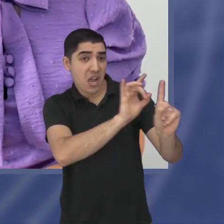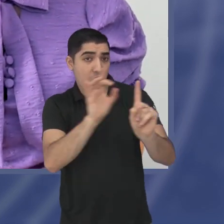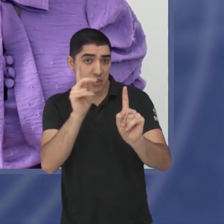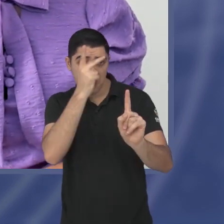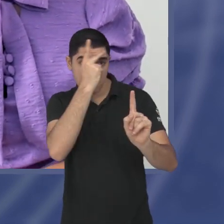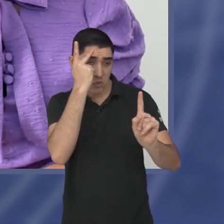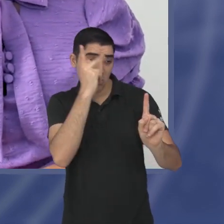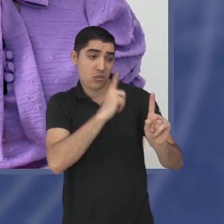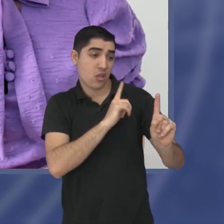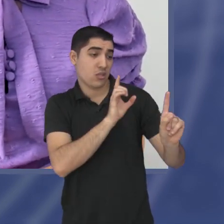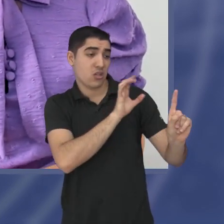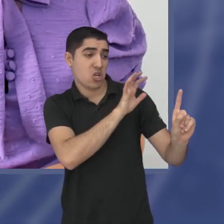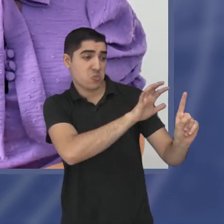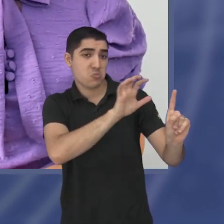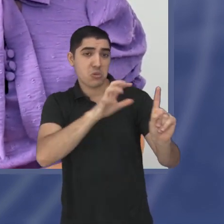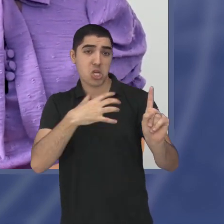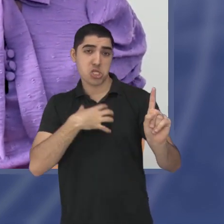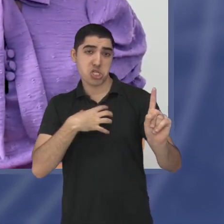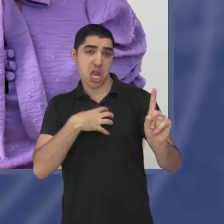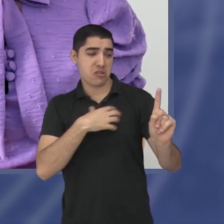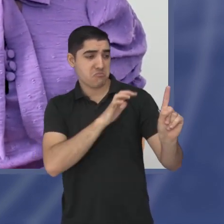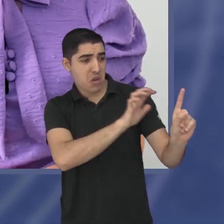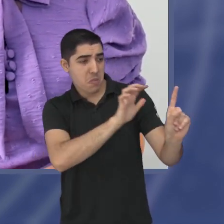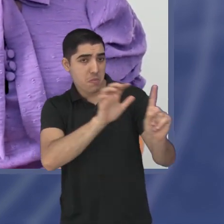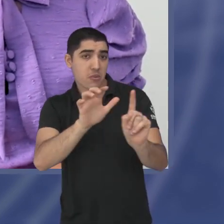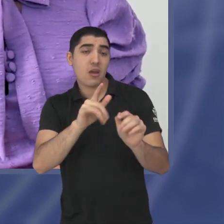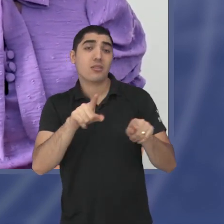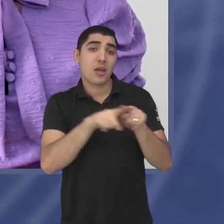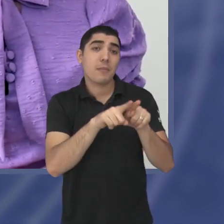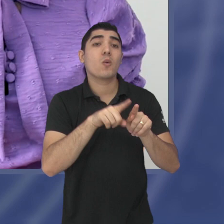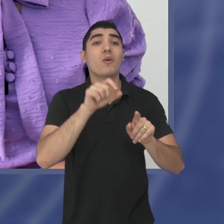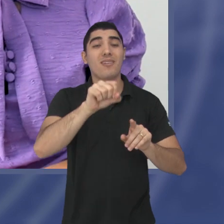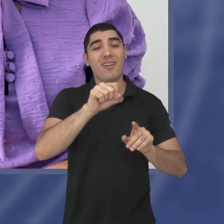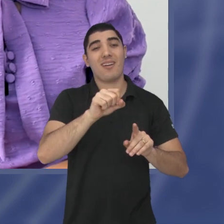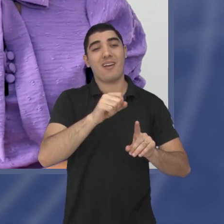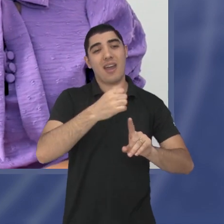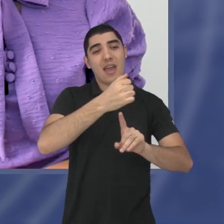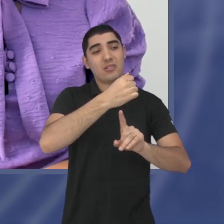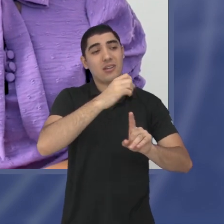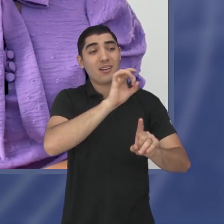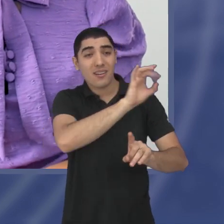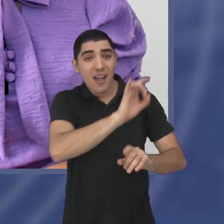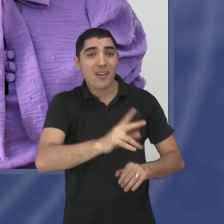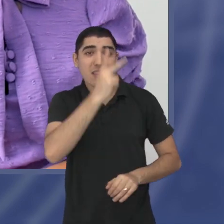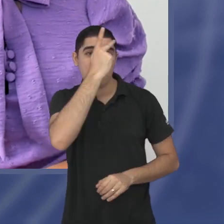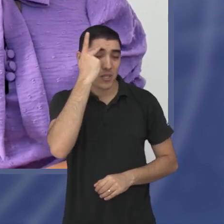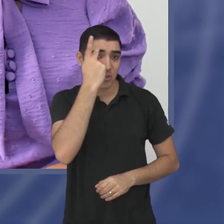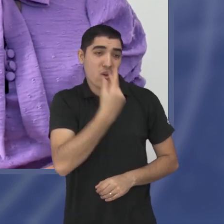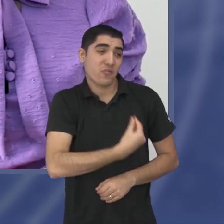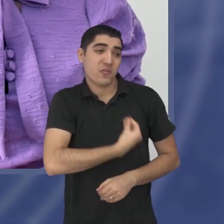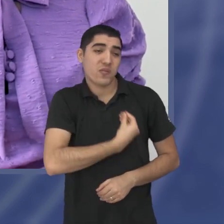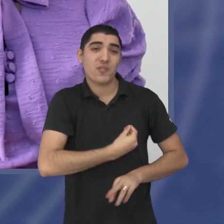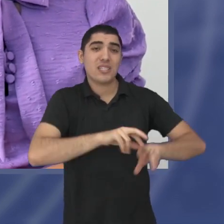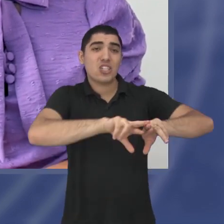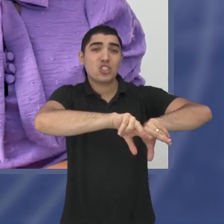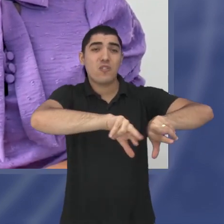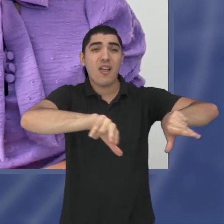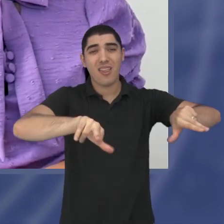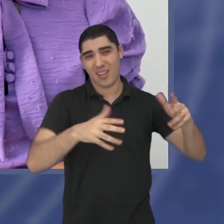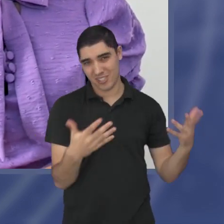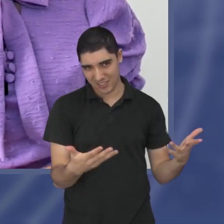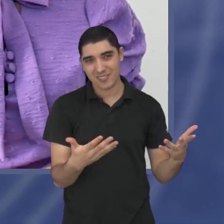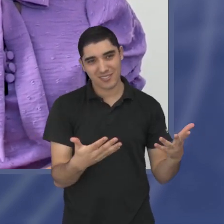um consegue dar conta da sua maneira, né? A gente tem que lembrar que são realidades sociais, inclusive, distintas. Realidades